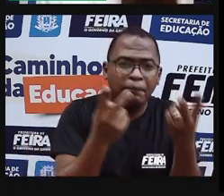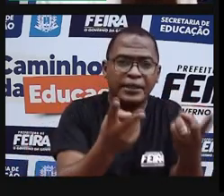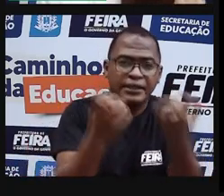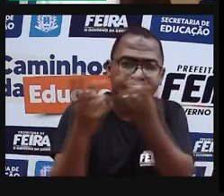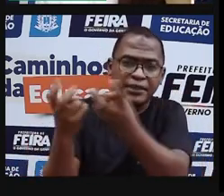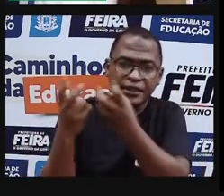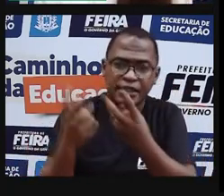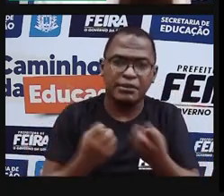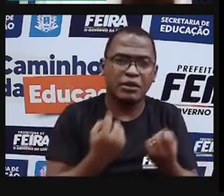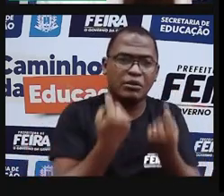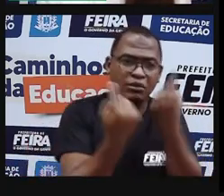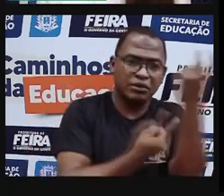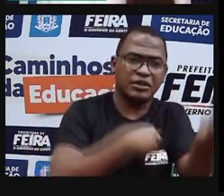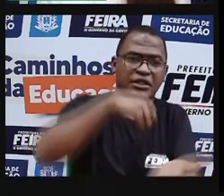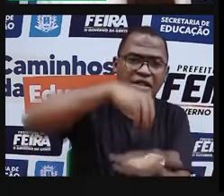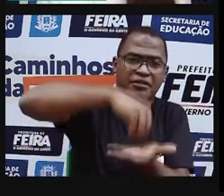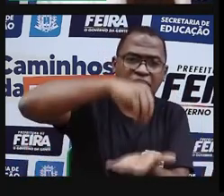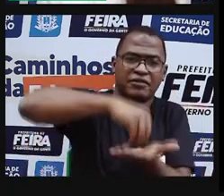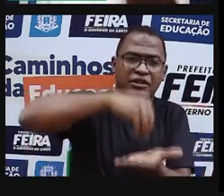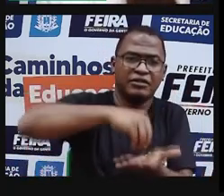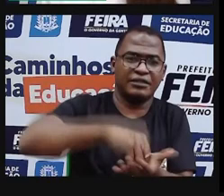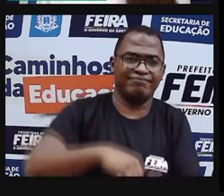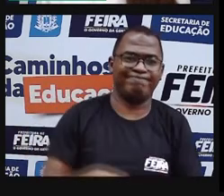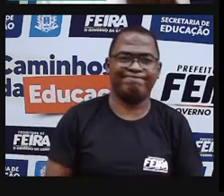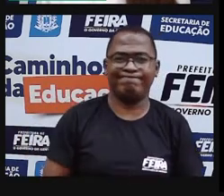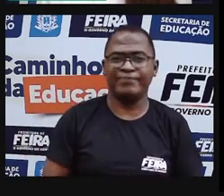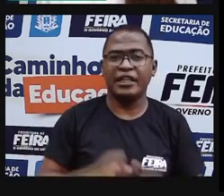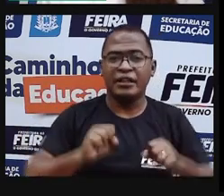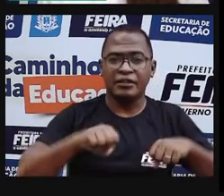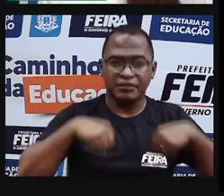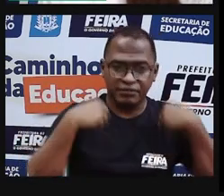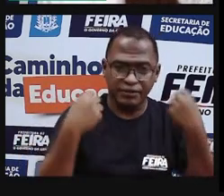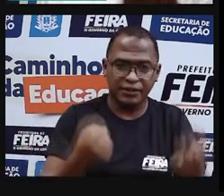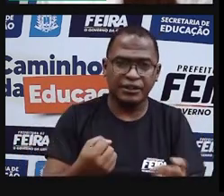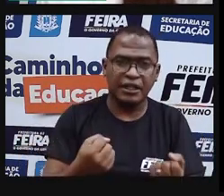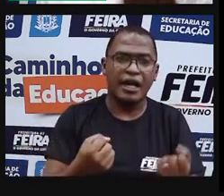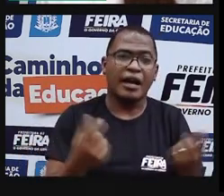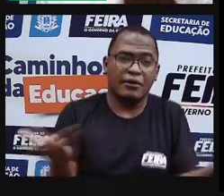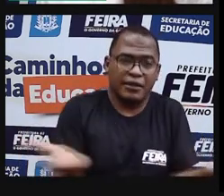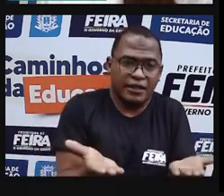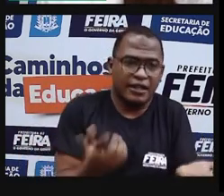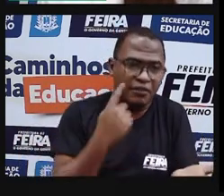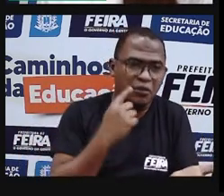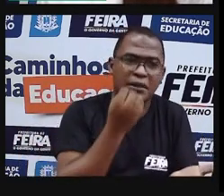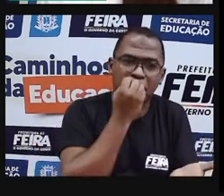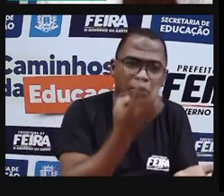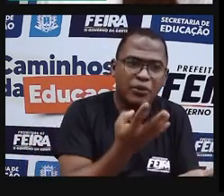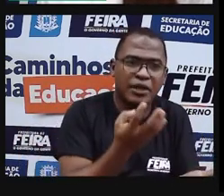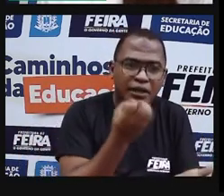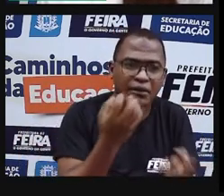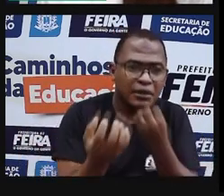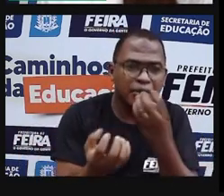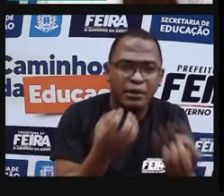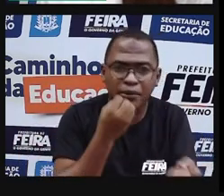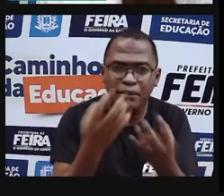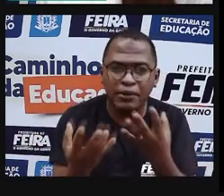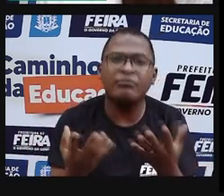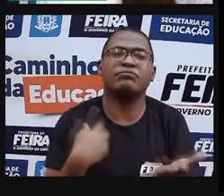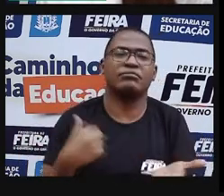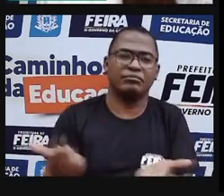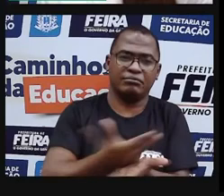também o lado positivo. nordestino, ah, é um povo bravo, é um povo